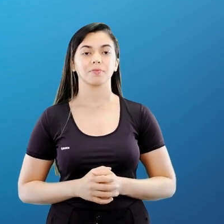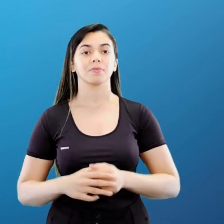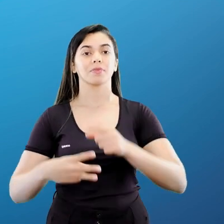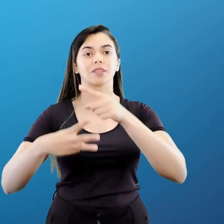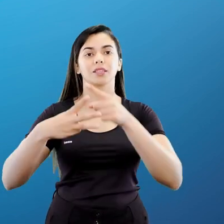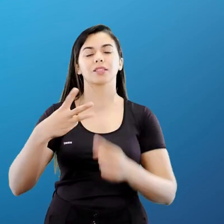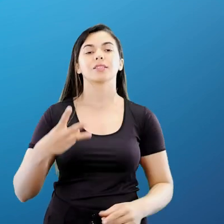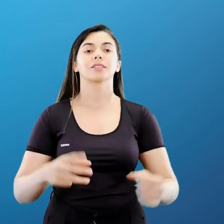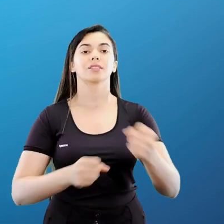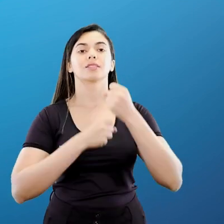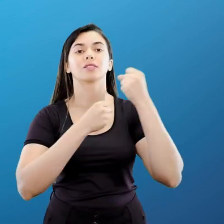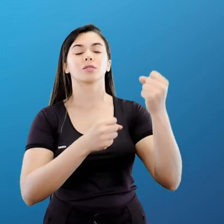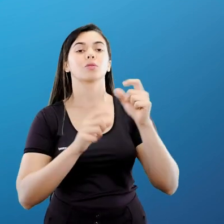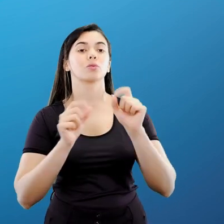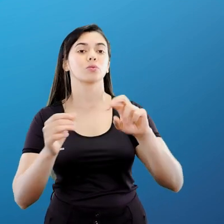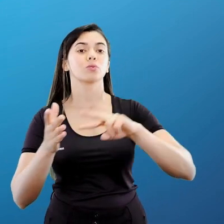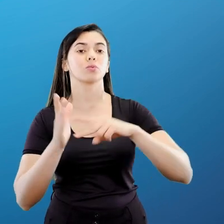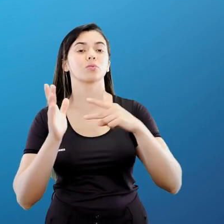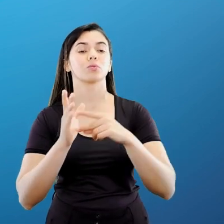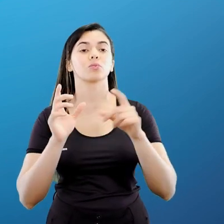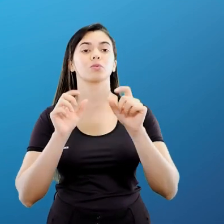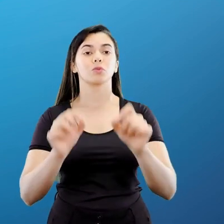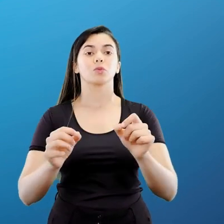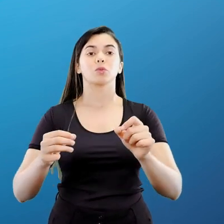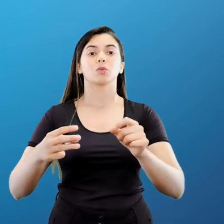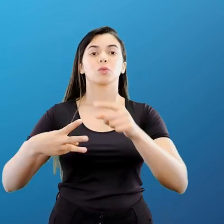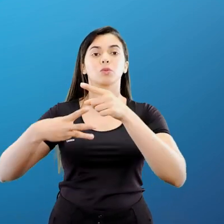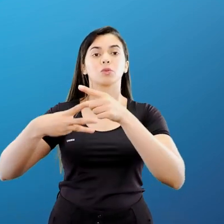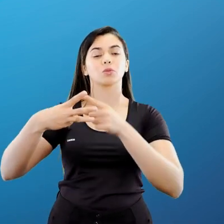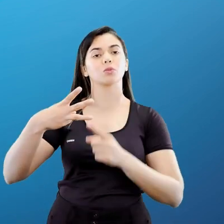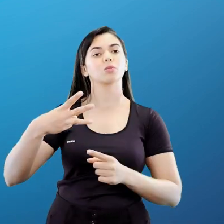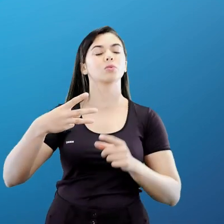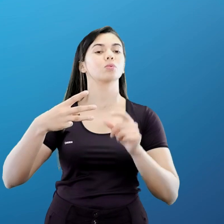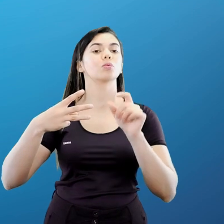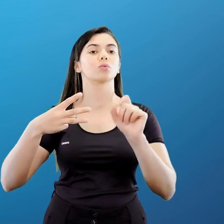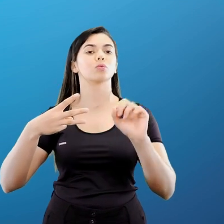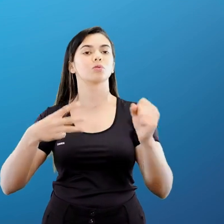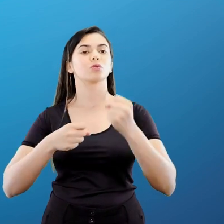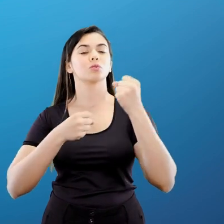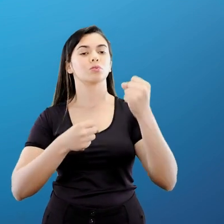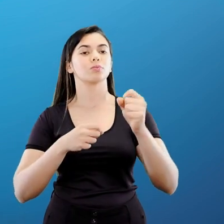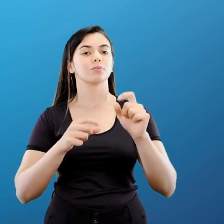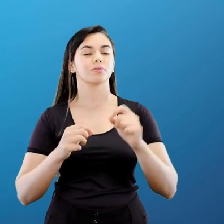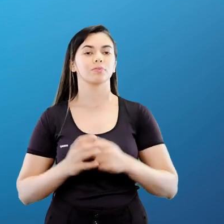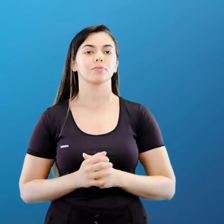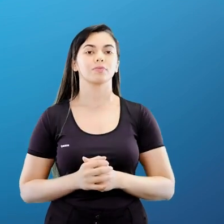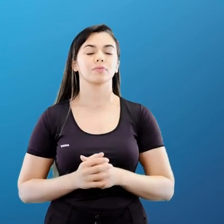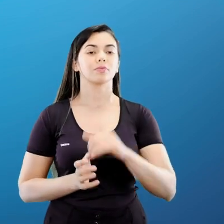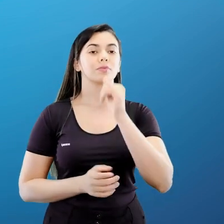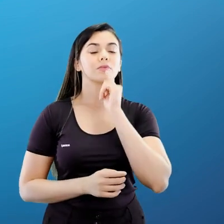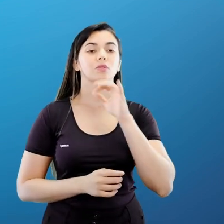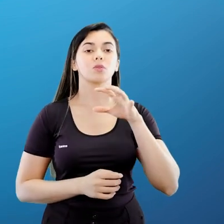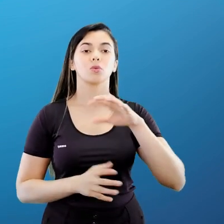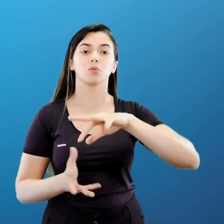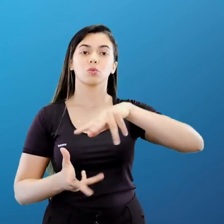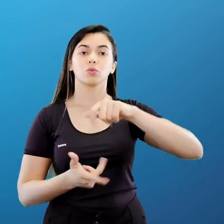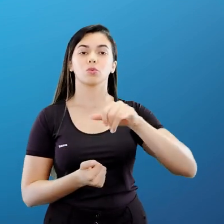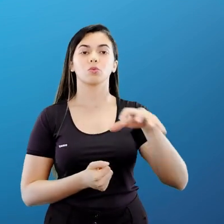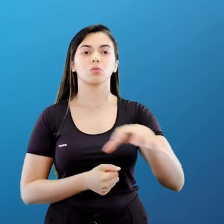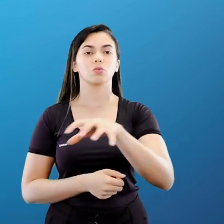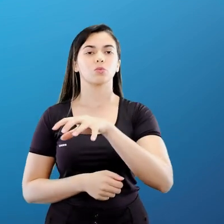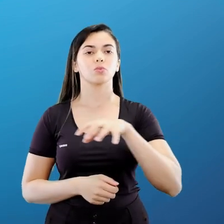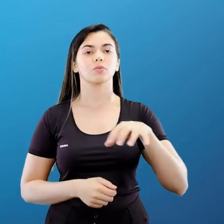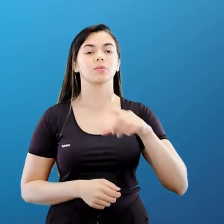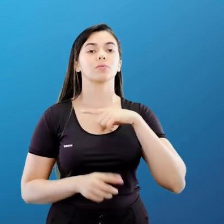poder. O que é tríade? É como um tripé, Três pernas, tríade. O mundo estava dividido, né? E até